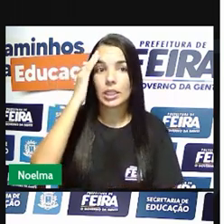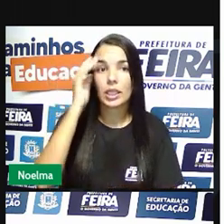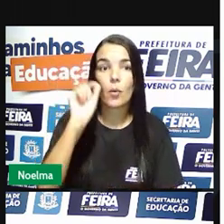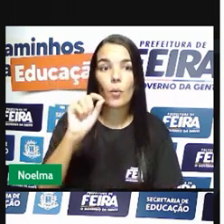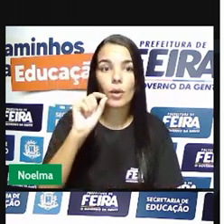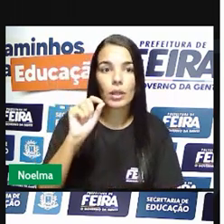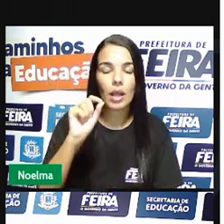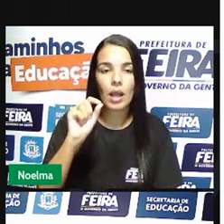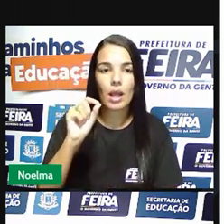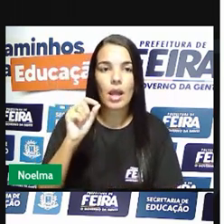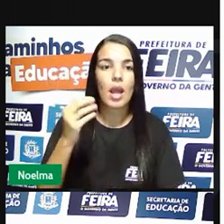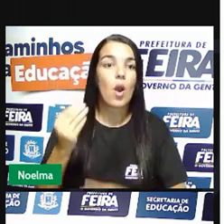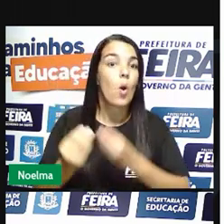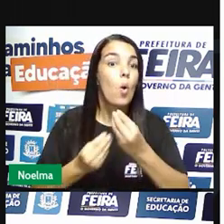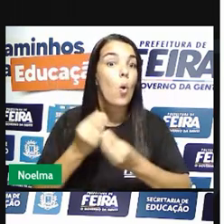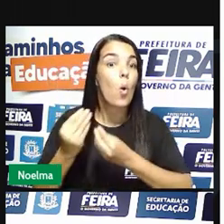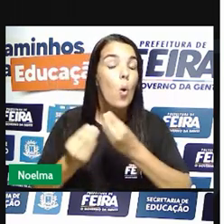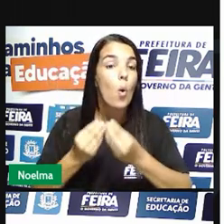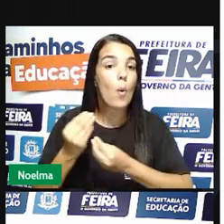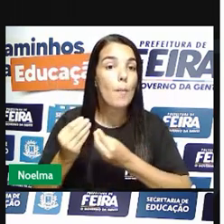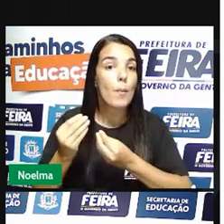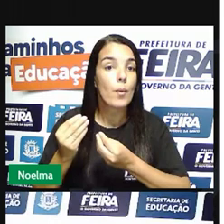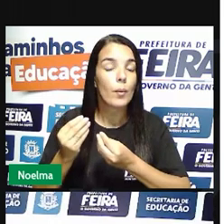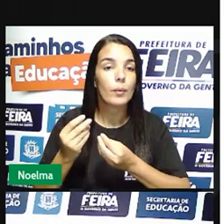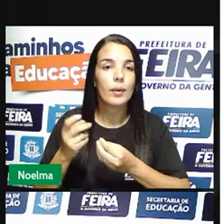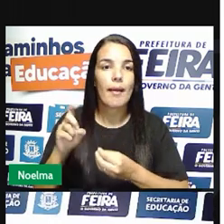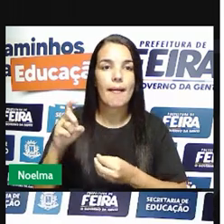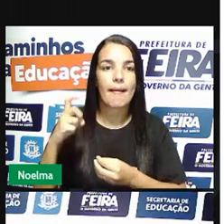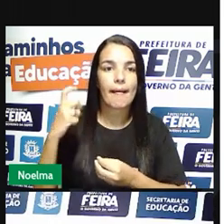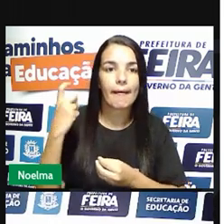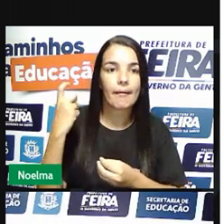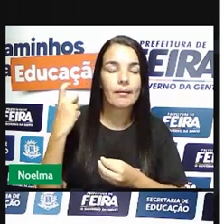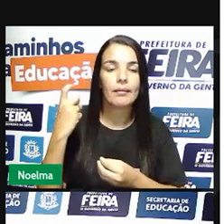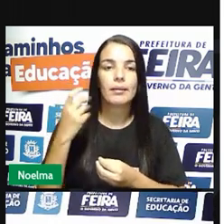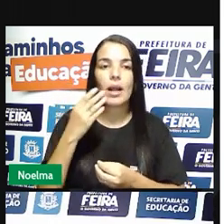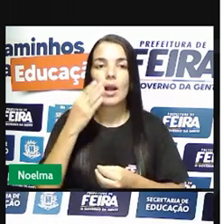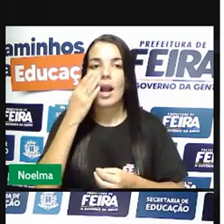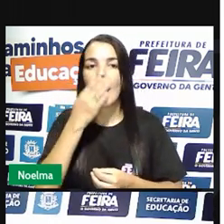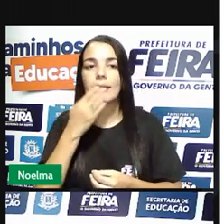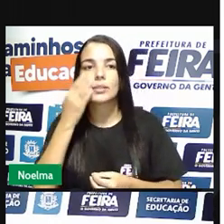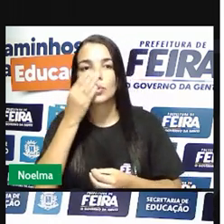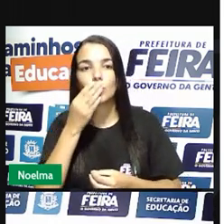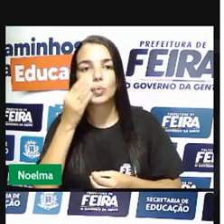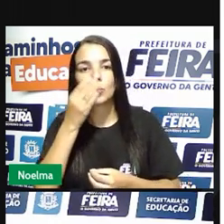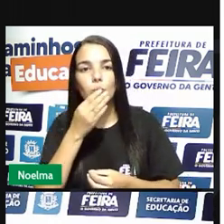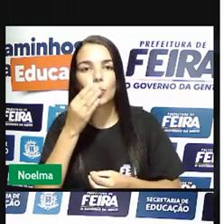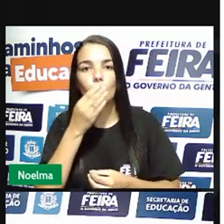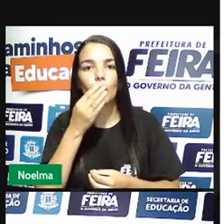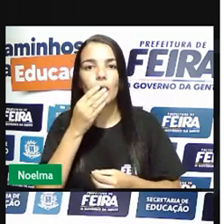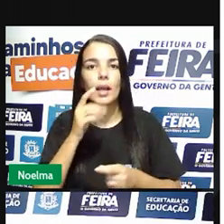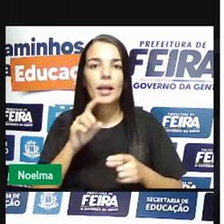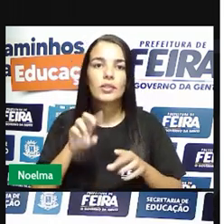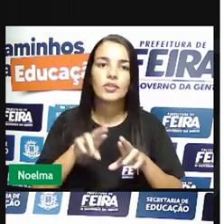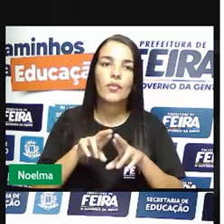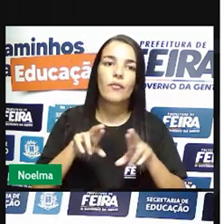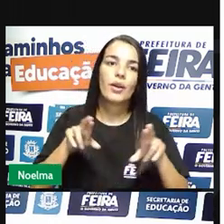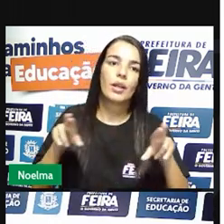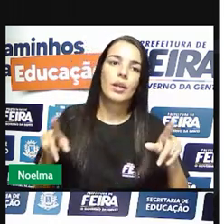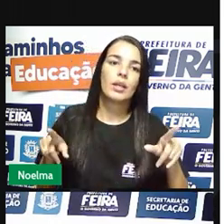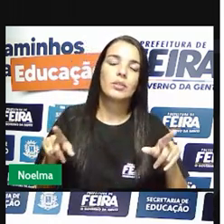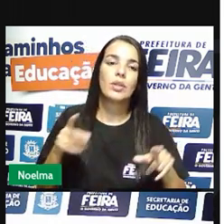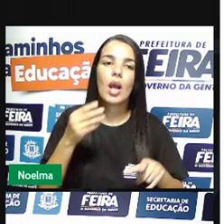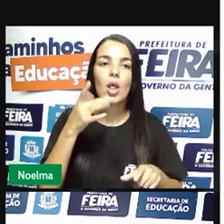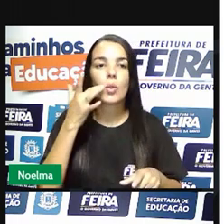diferente da produção do ouro em diversos pontos, né? Não só porque se trata de uma mercadoria diferente,